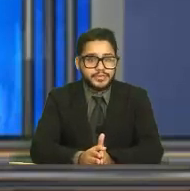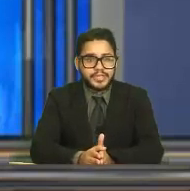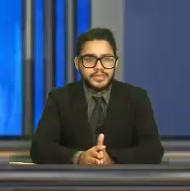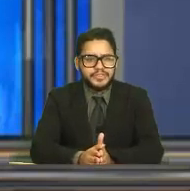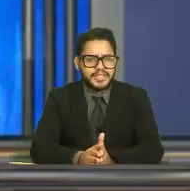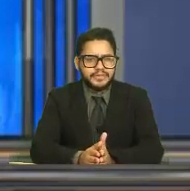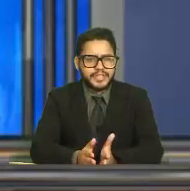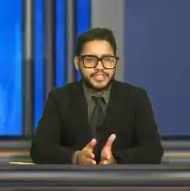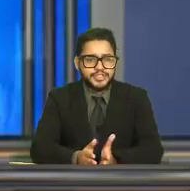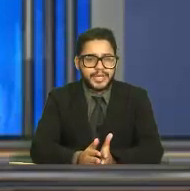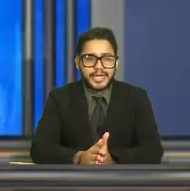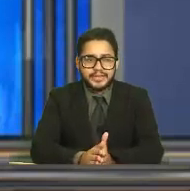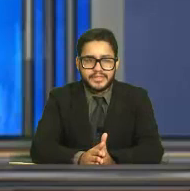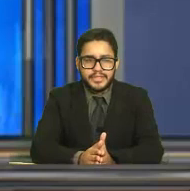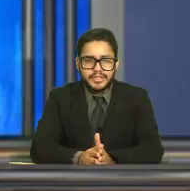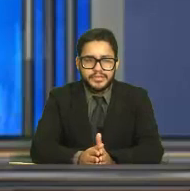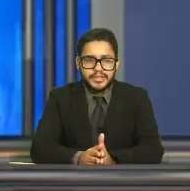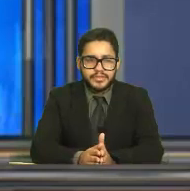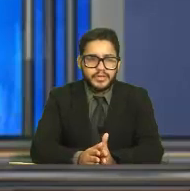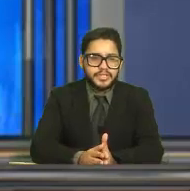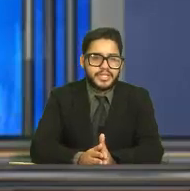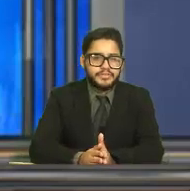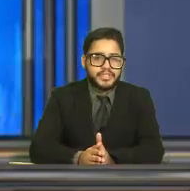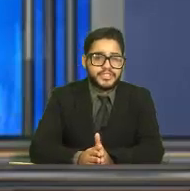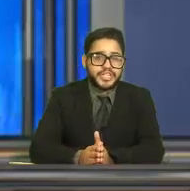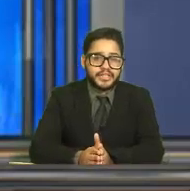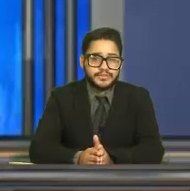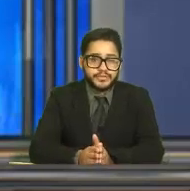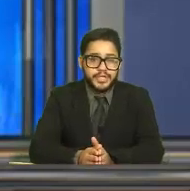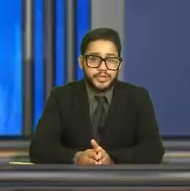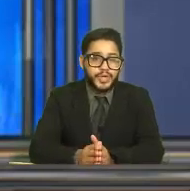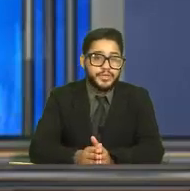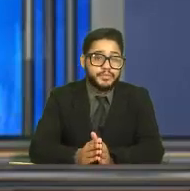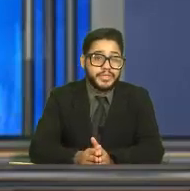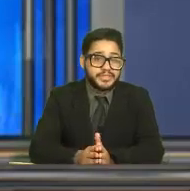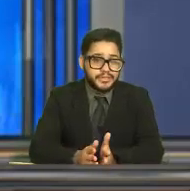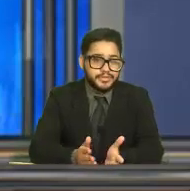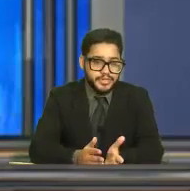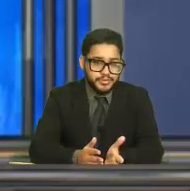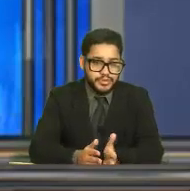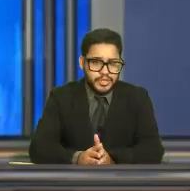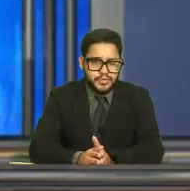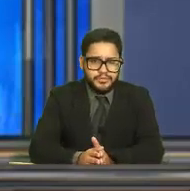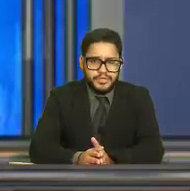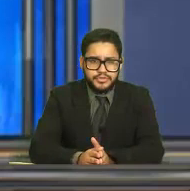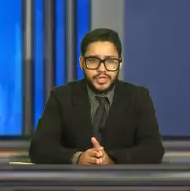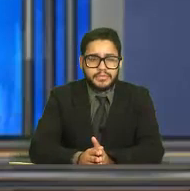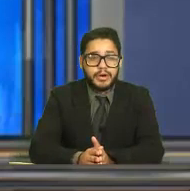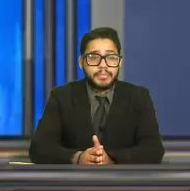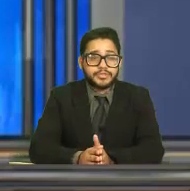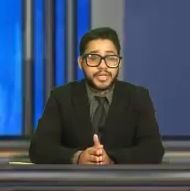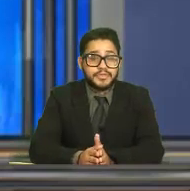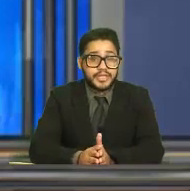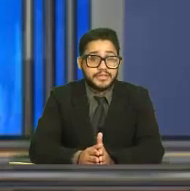estátua que enfeitava o jardim de uma casa Nos arredores da vila de Jackson, no Wyoming, Estados Unidos O vídeo do